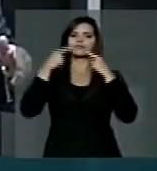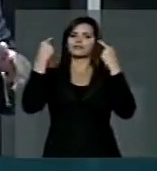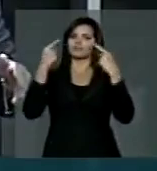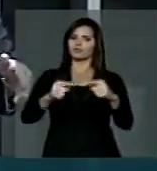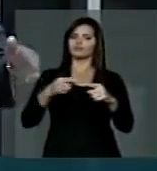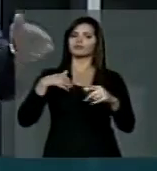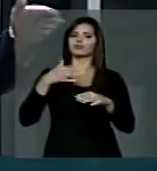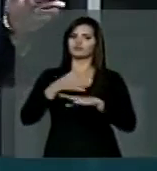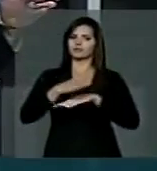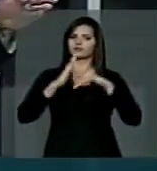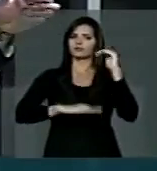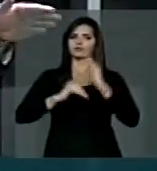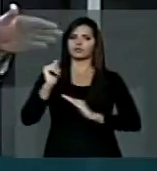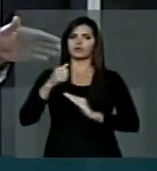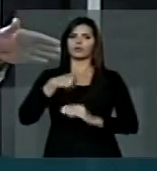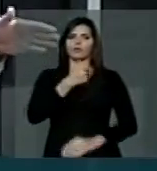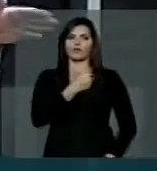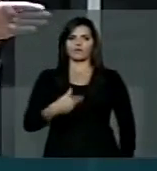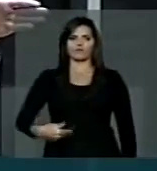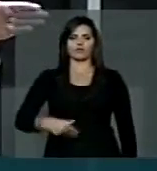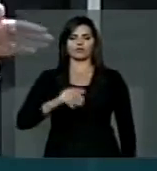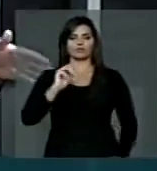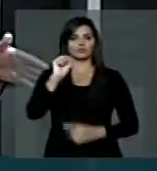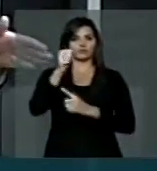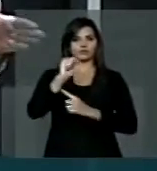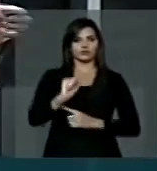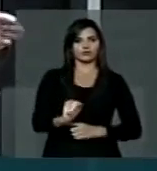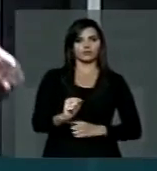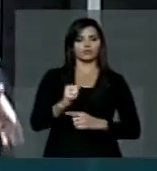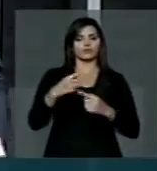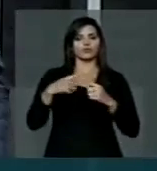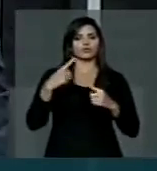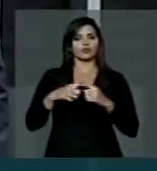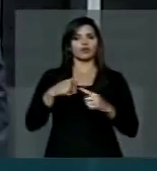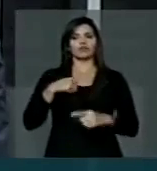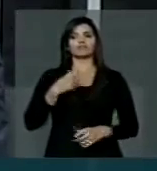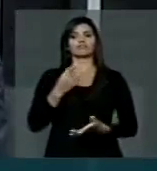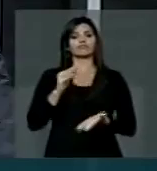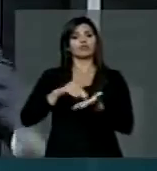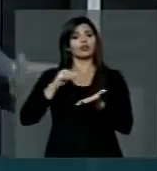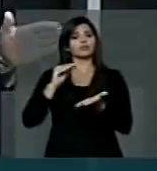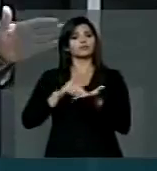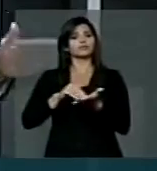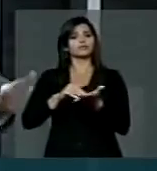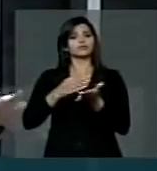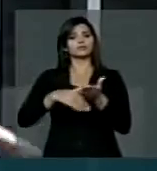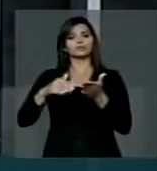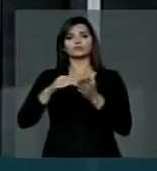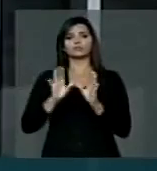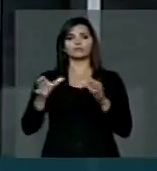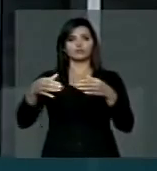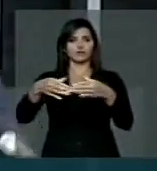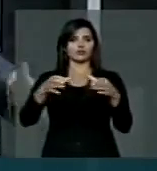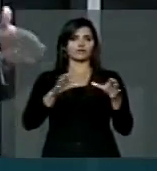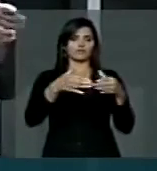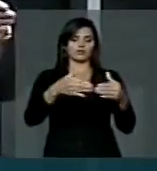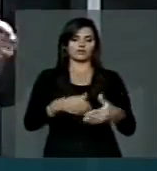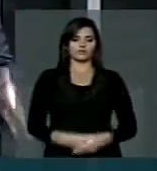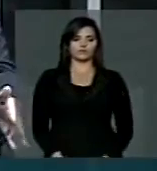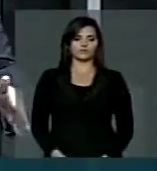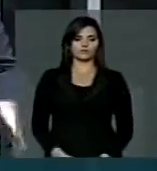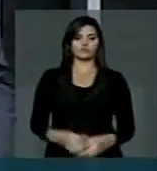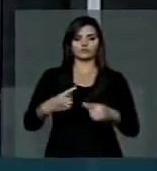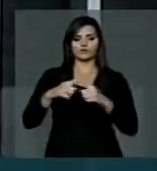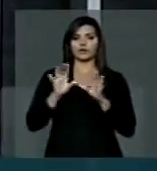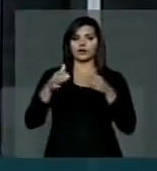do governo de Sergipe, é porque são ações que deixam a desejar, em todos os segmentos. É assim na área da